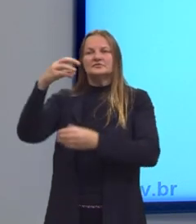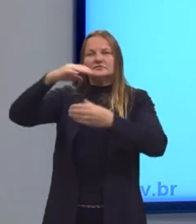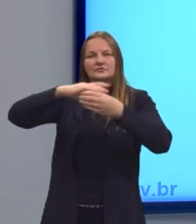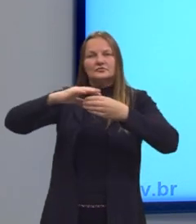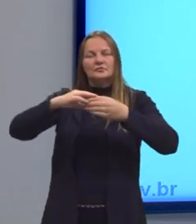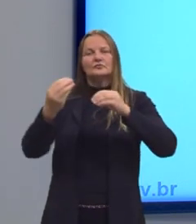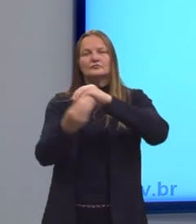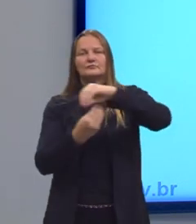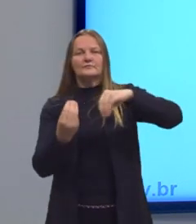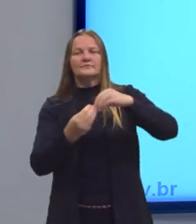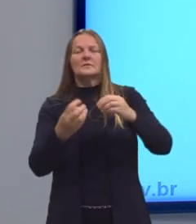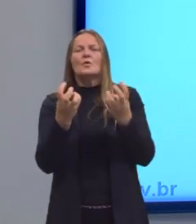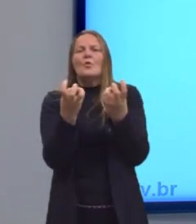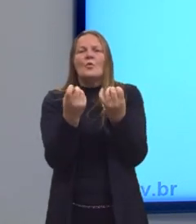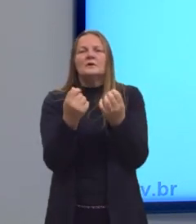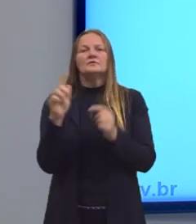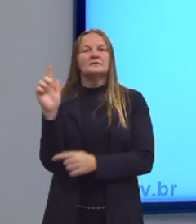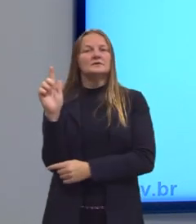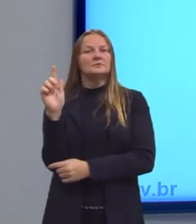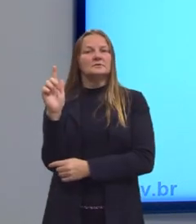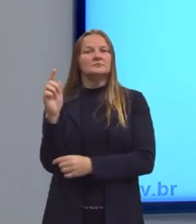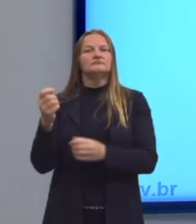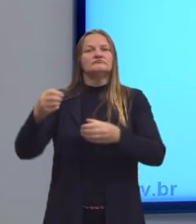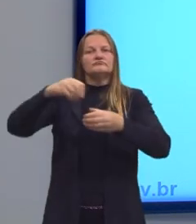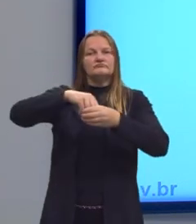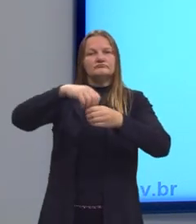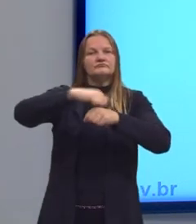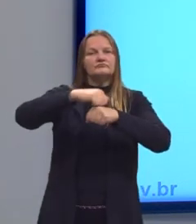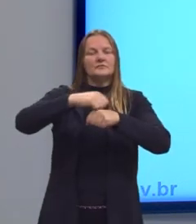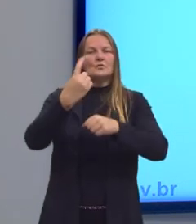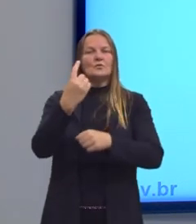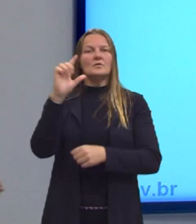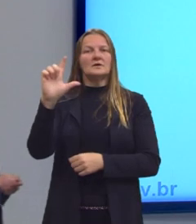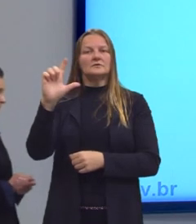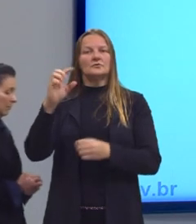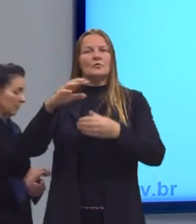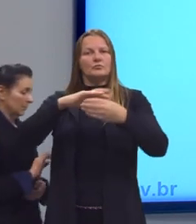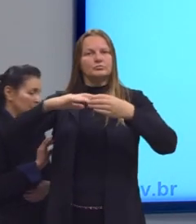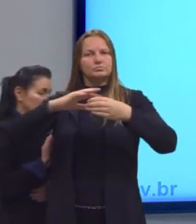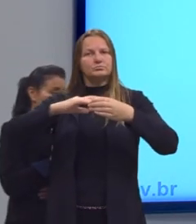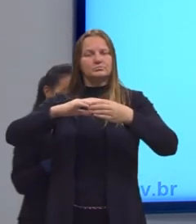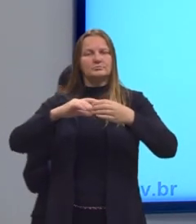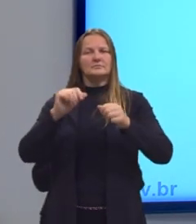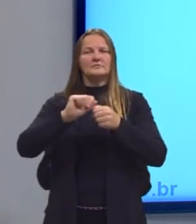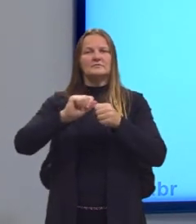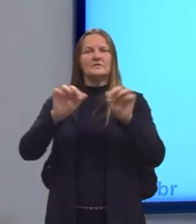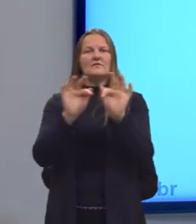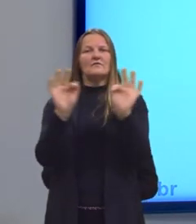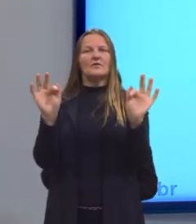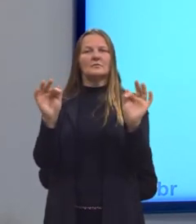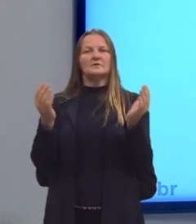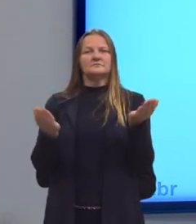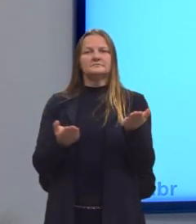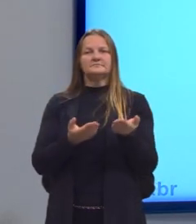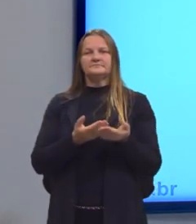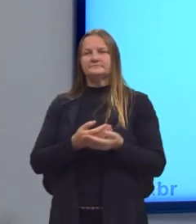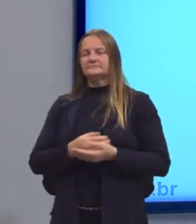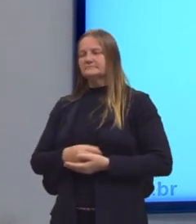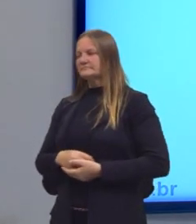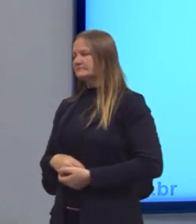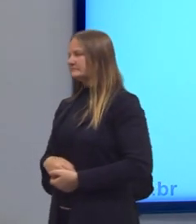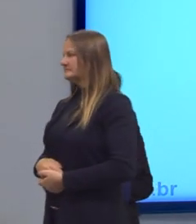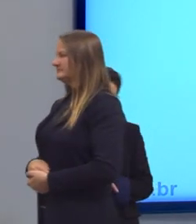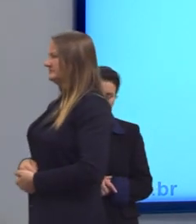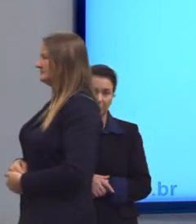a quantidade em gramas de soluto existente em um litro de solução. A fórmula da concentração,